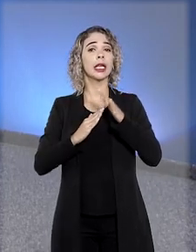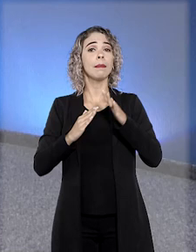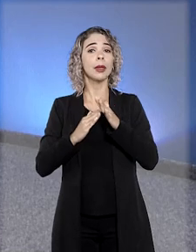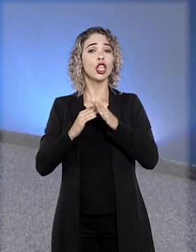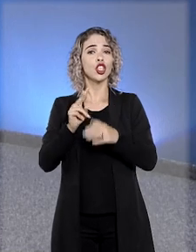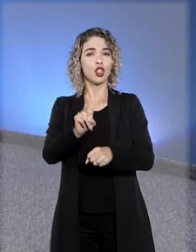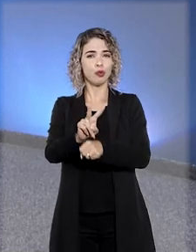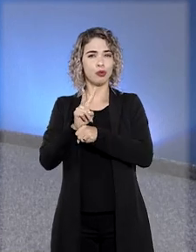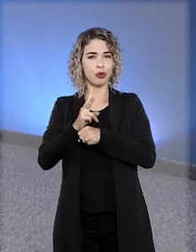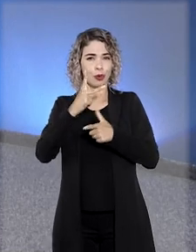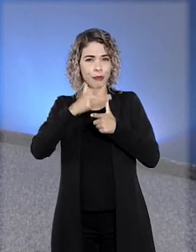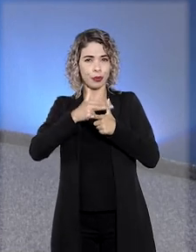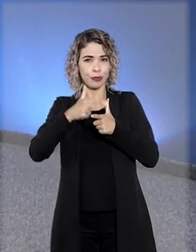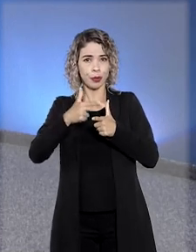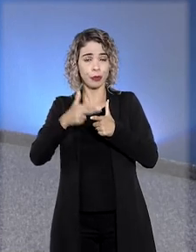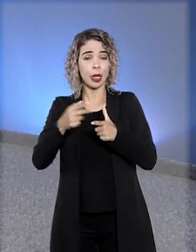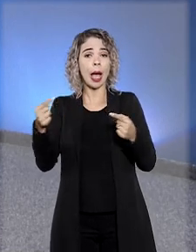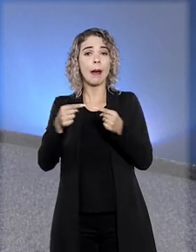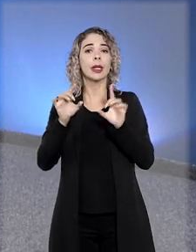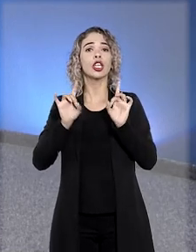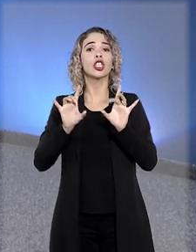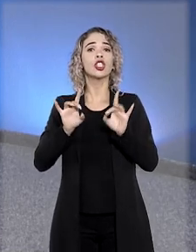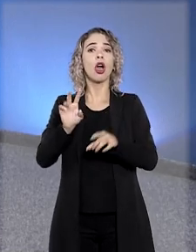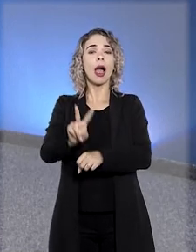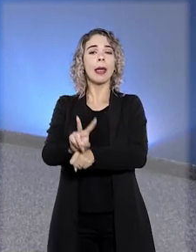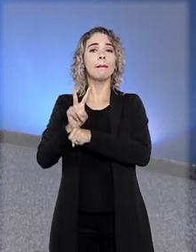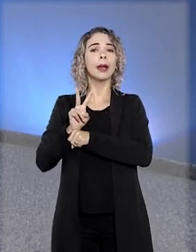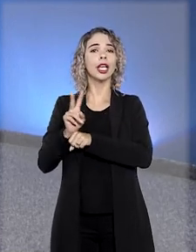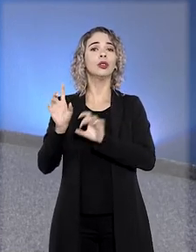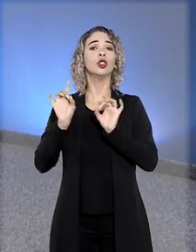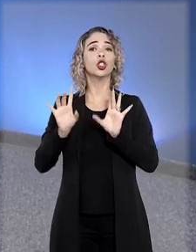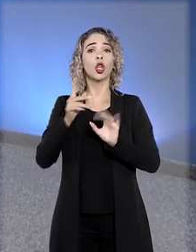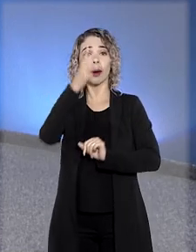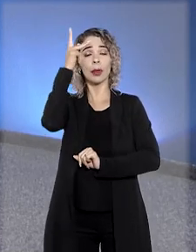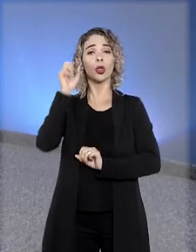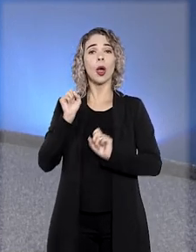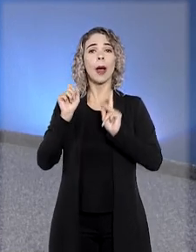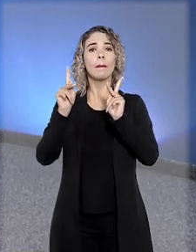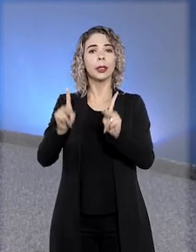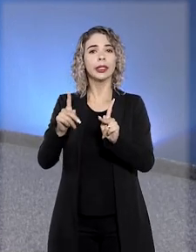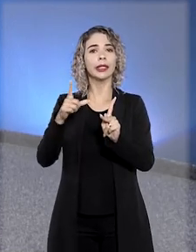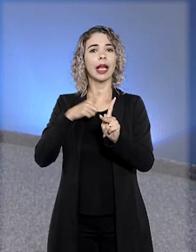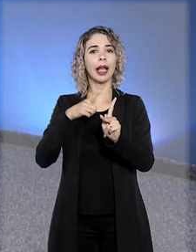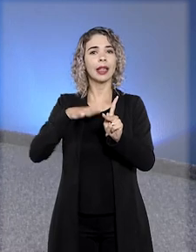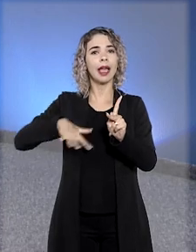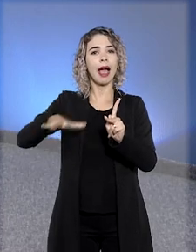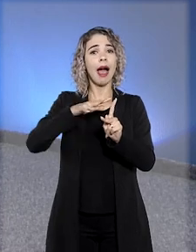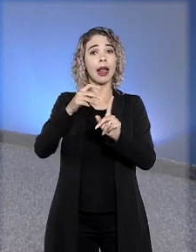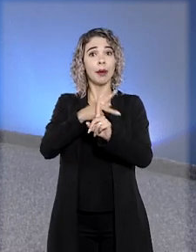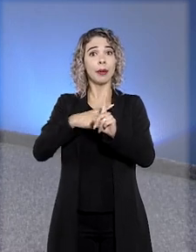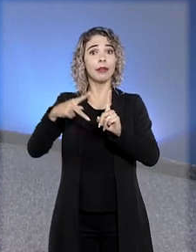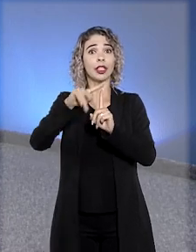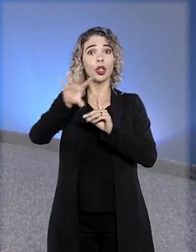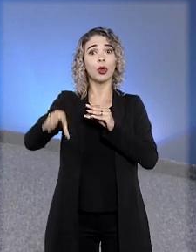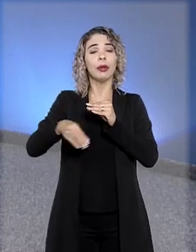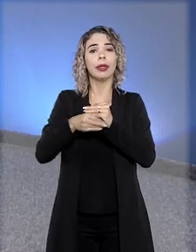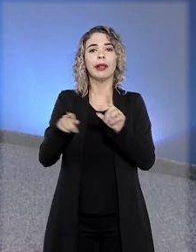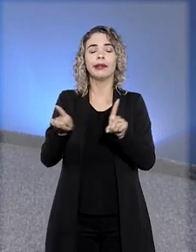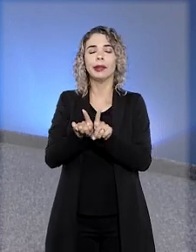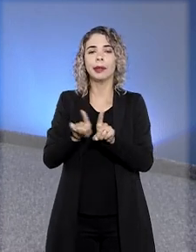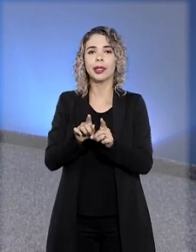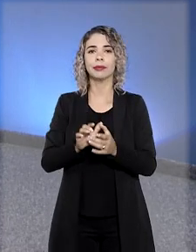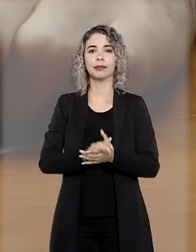desconto de crédito consignado se aplica a empréstimo concedido aposentado por entidade de previdência